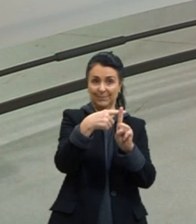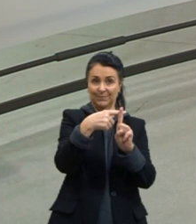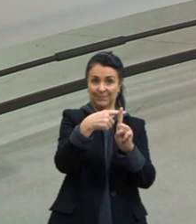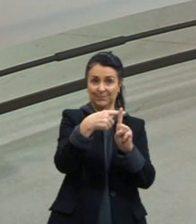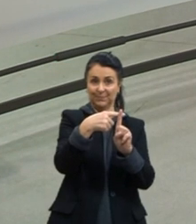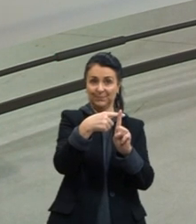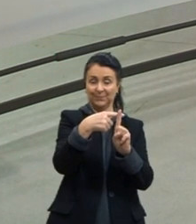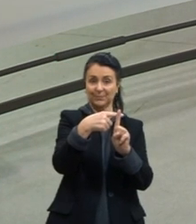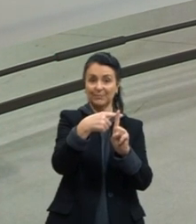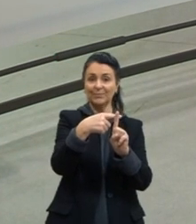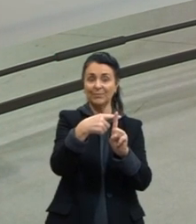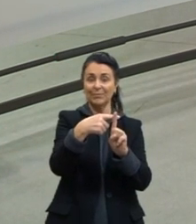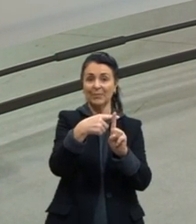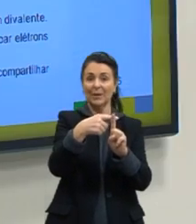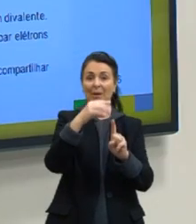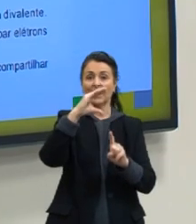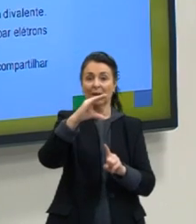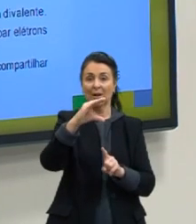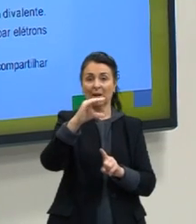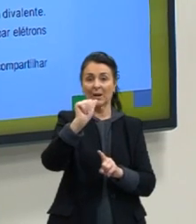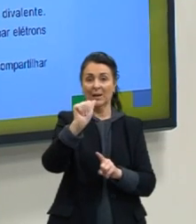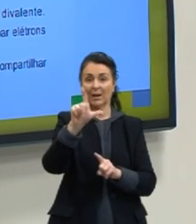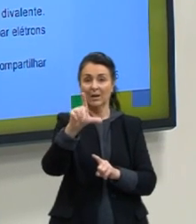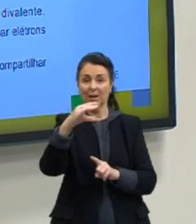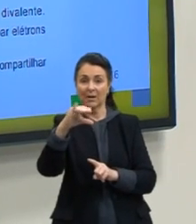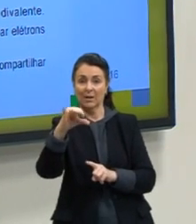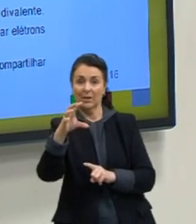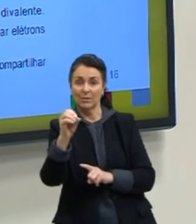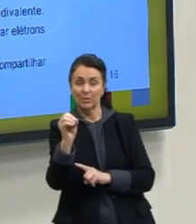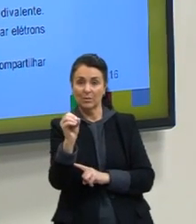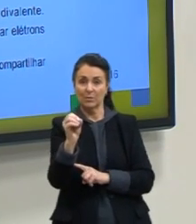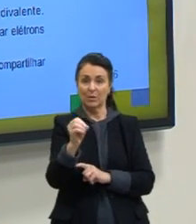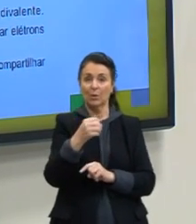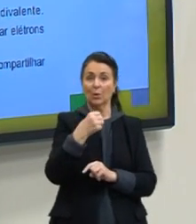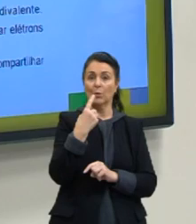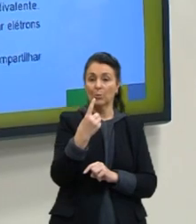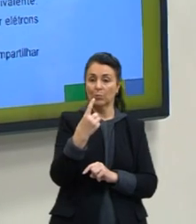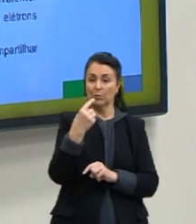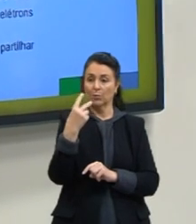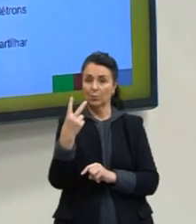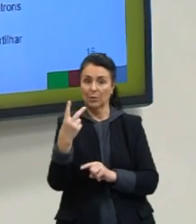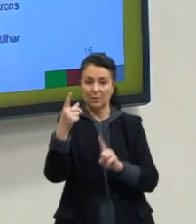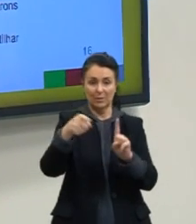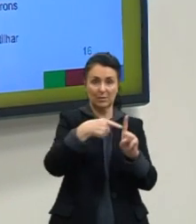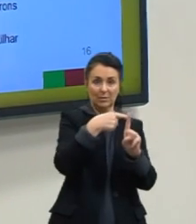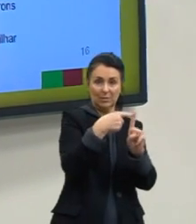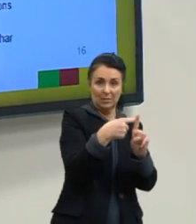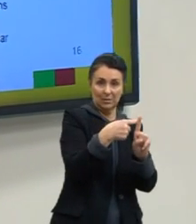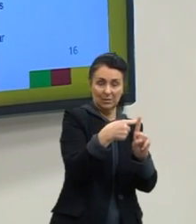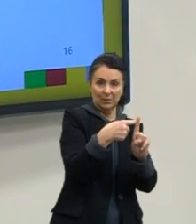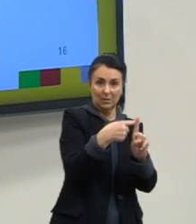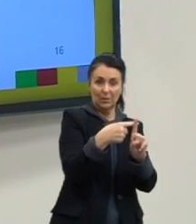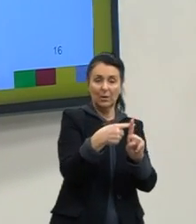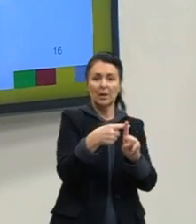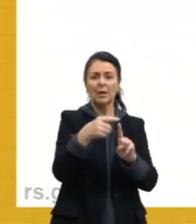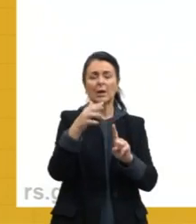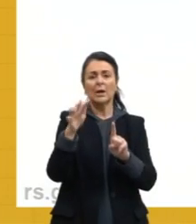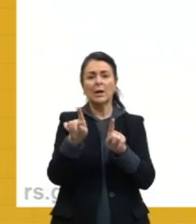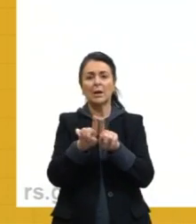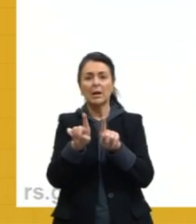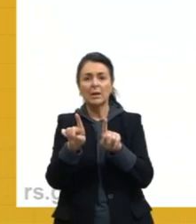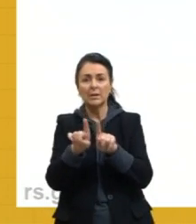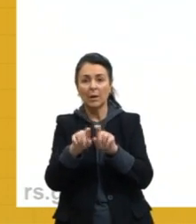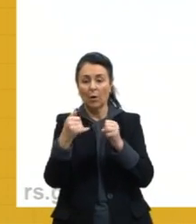tá? O cálcio, eu vou ter um, dois mais, tá? E a gente viu ali que é um fósforo lipídio